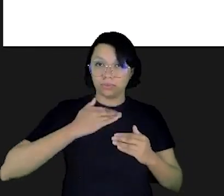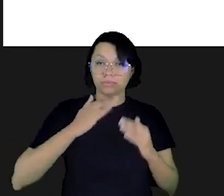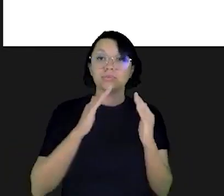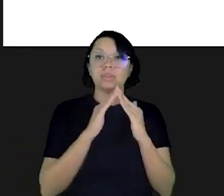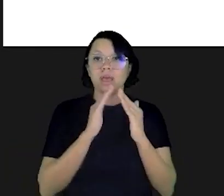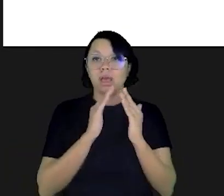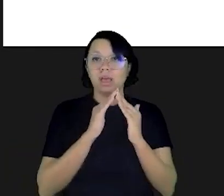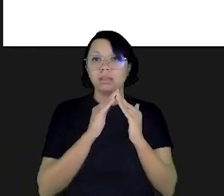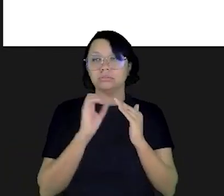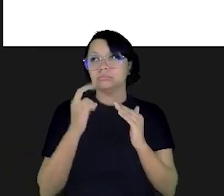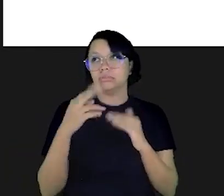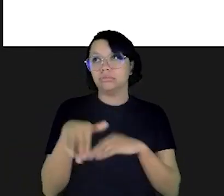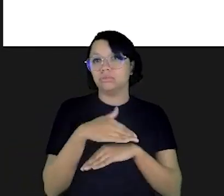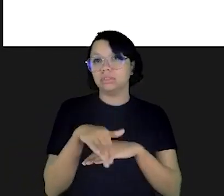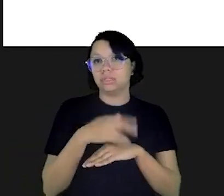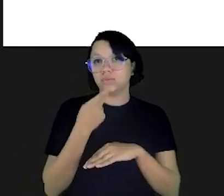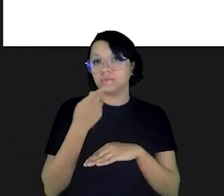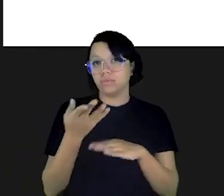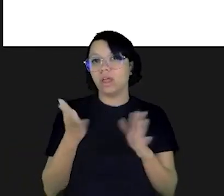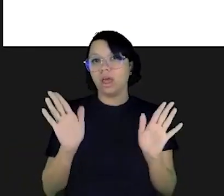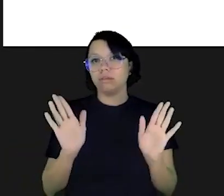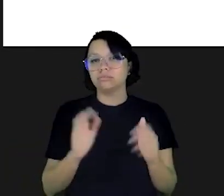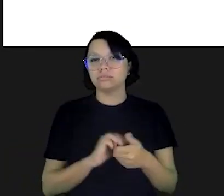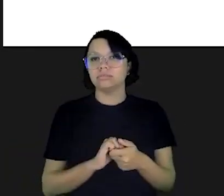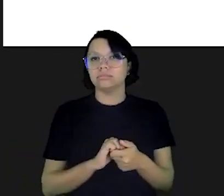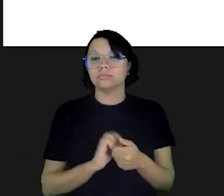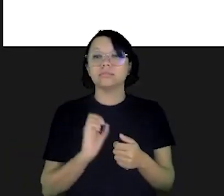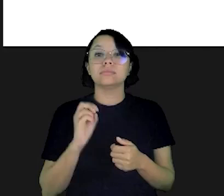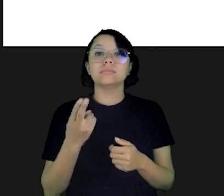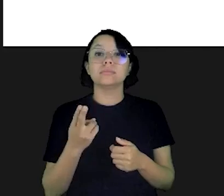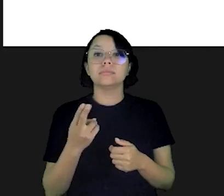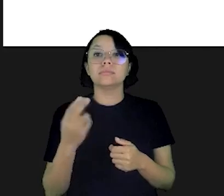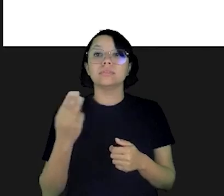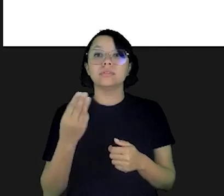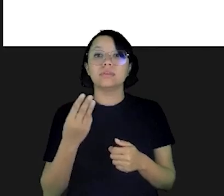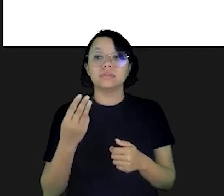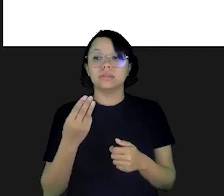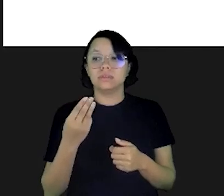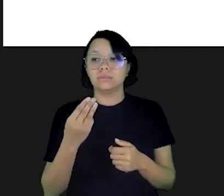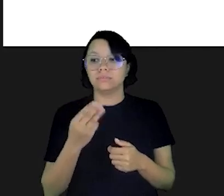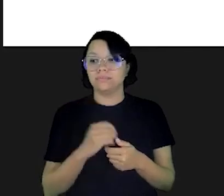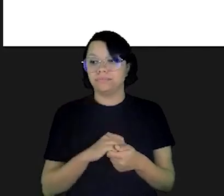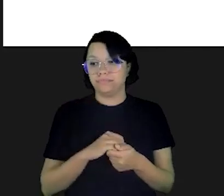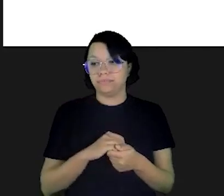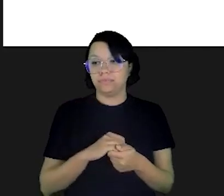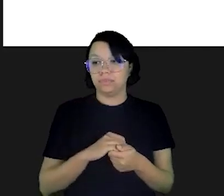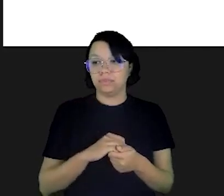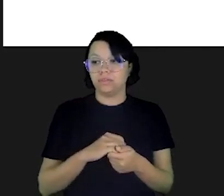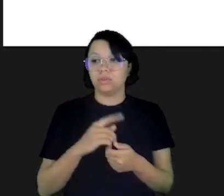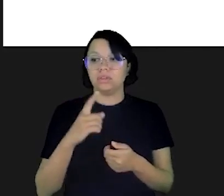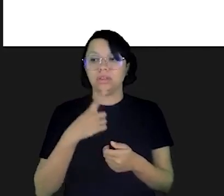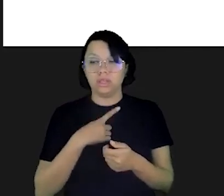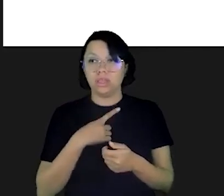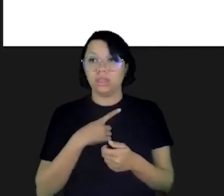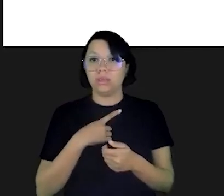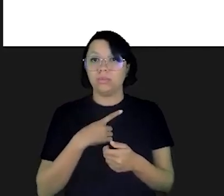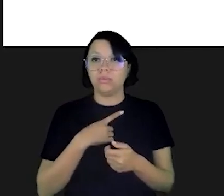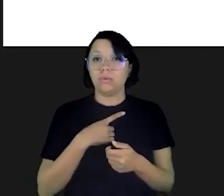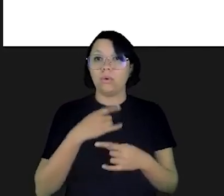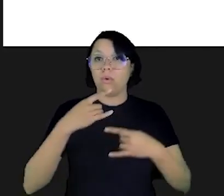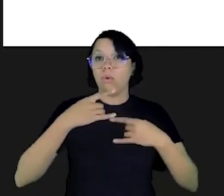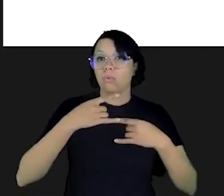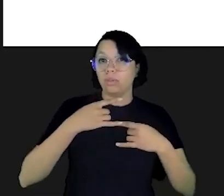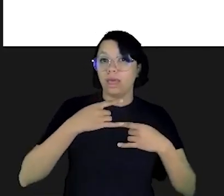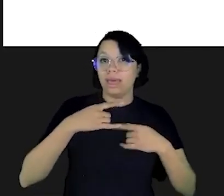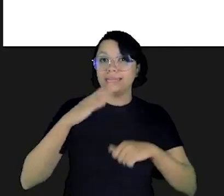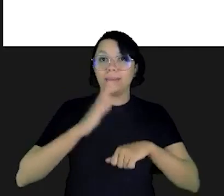revista impressa pelo correio na sua casa ou no endereço que você determinar ou ainda uma terceira opção que é